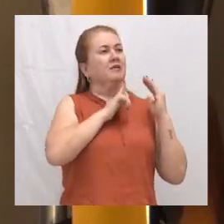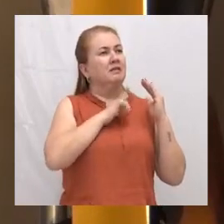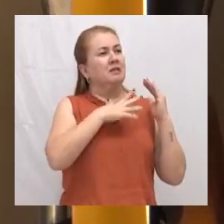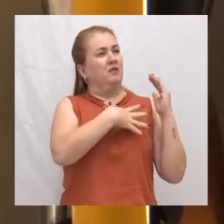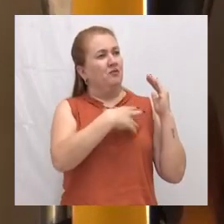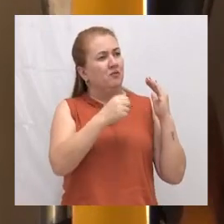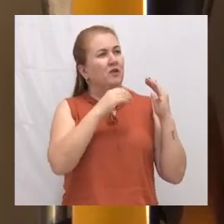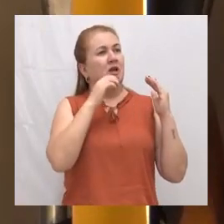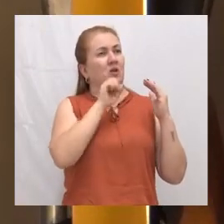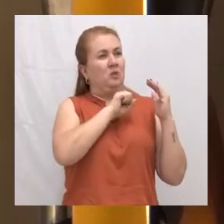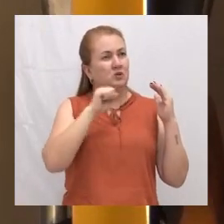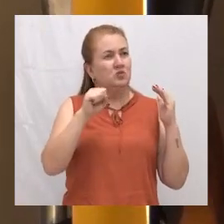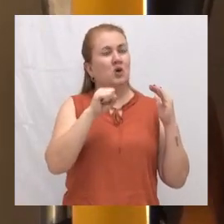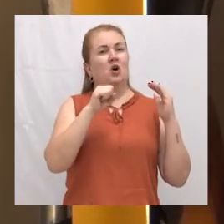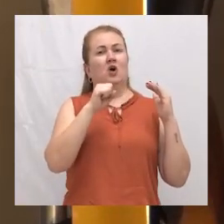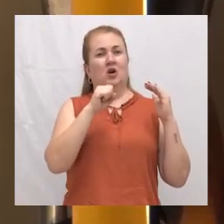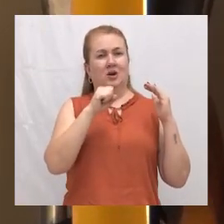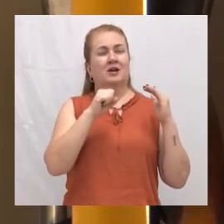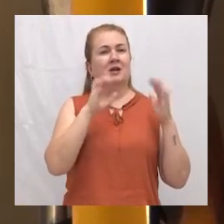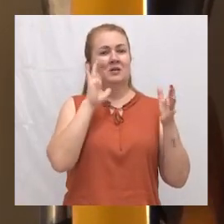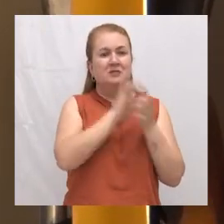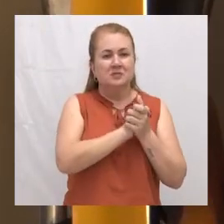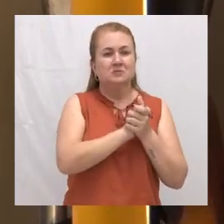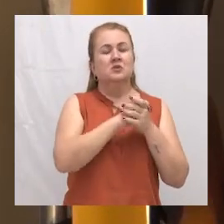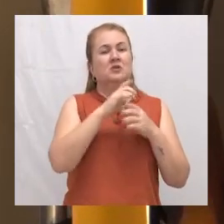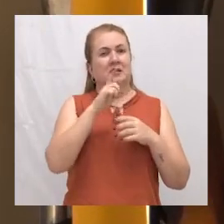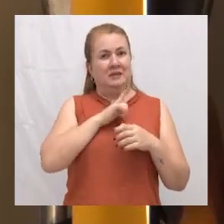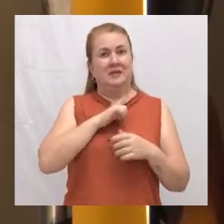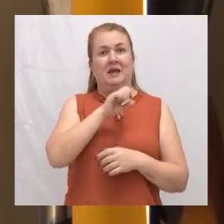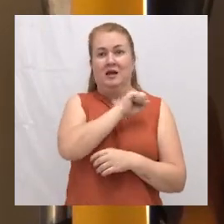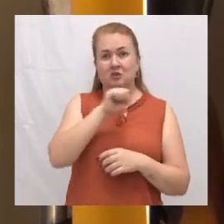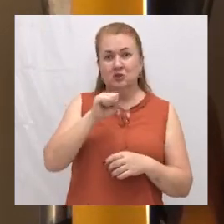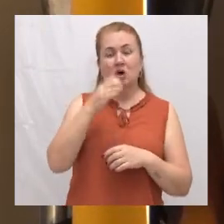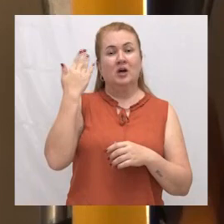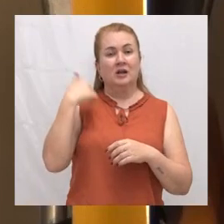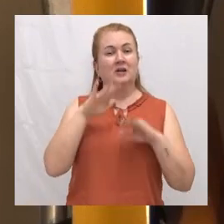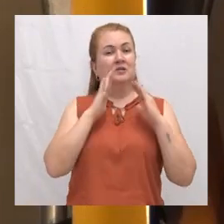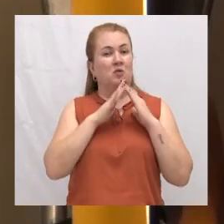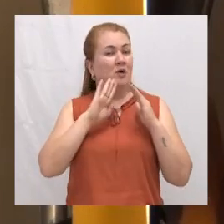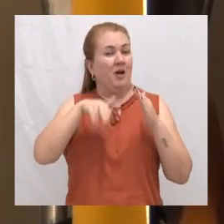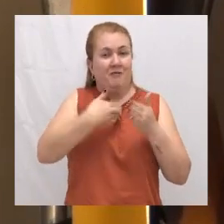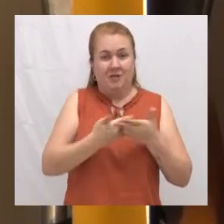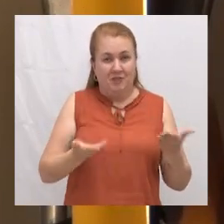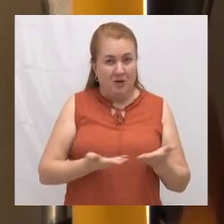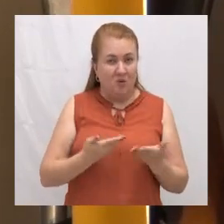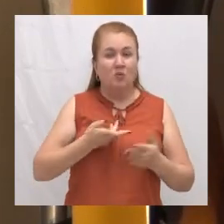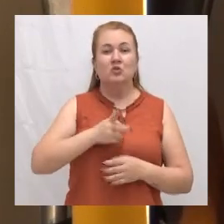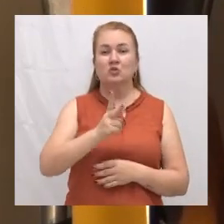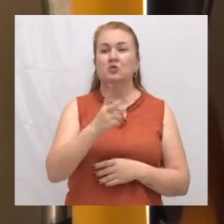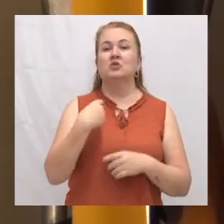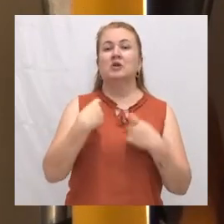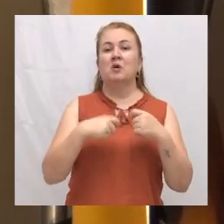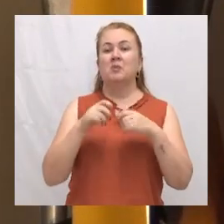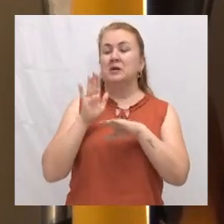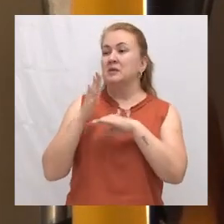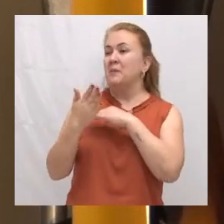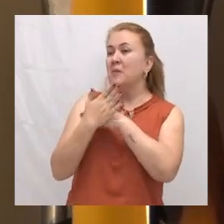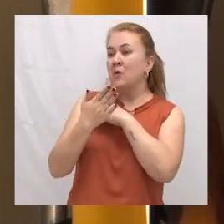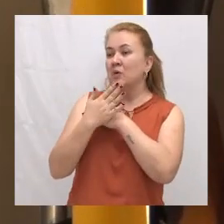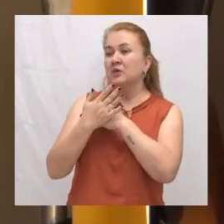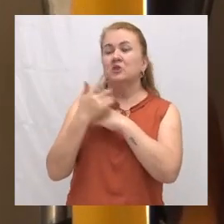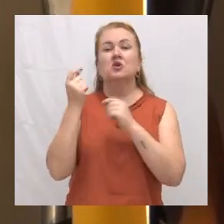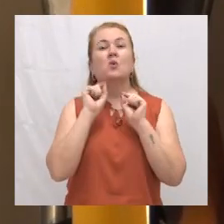tenho a minha sogra, que morava com a gente, mora até hoje, né? Então, assim, você se proteger para não levar. Porque